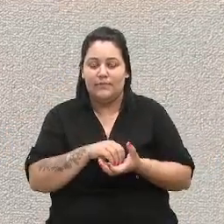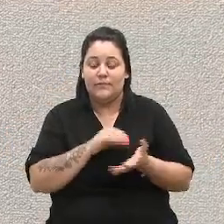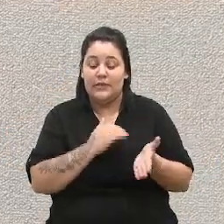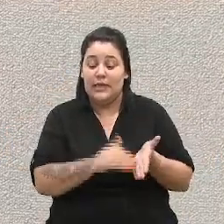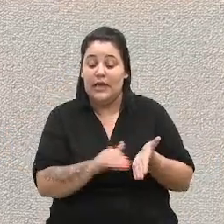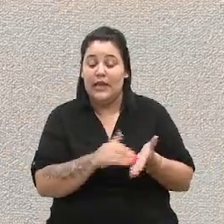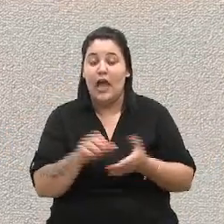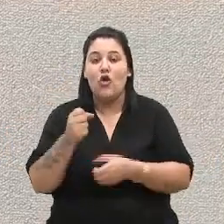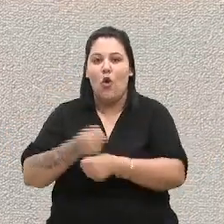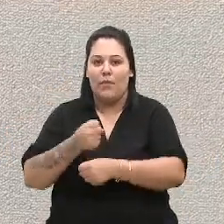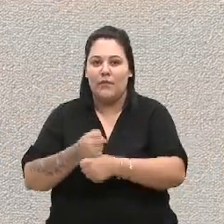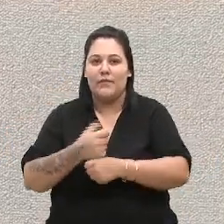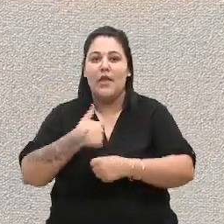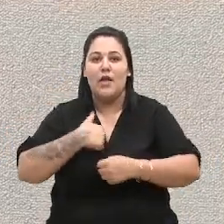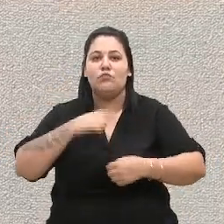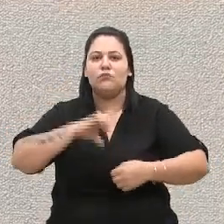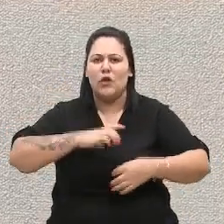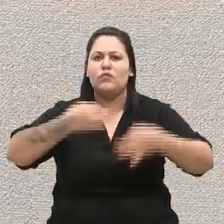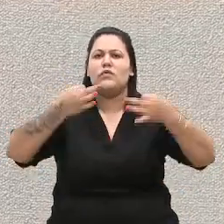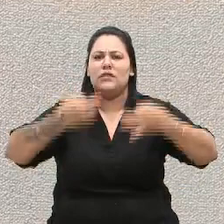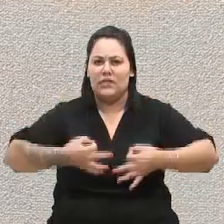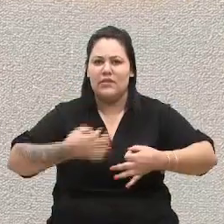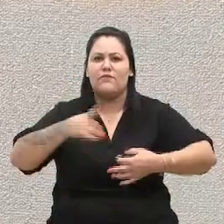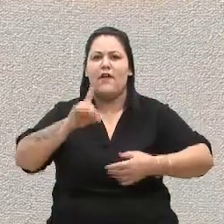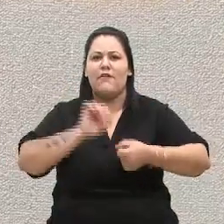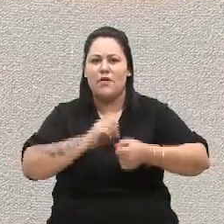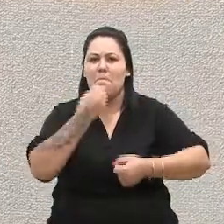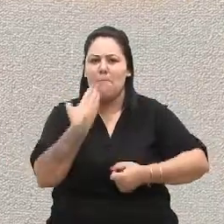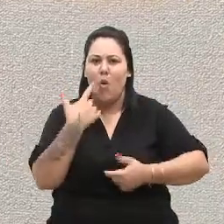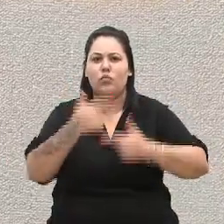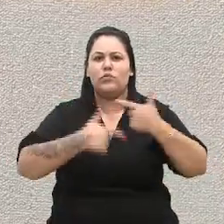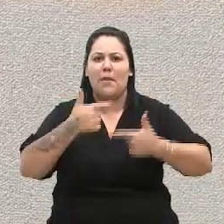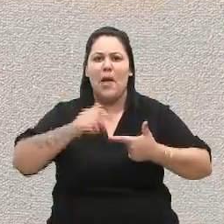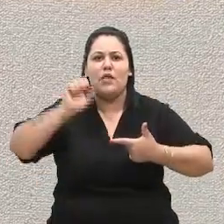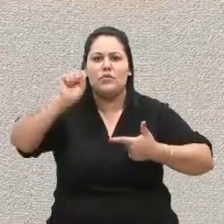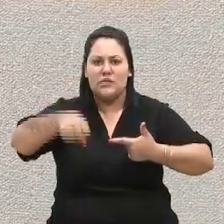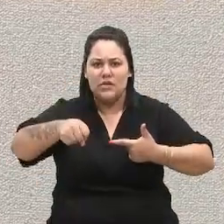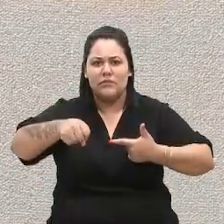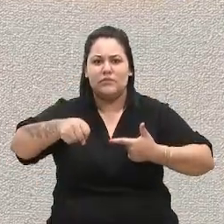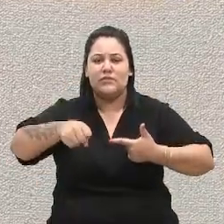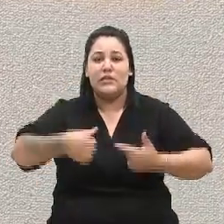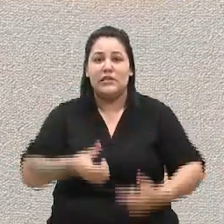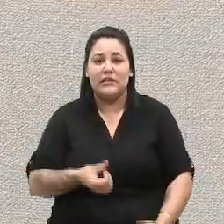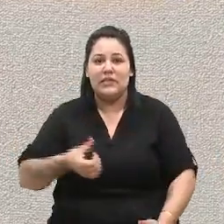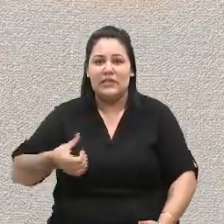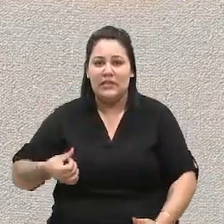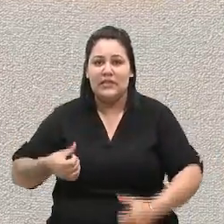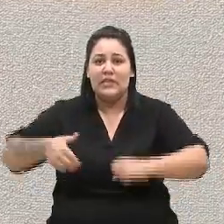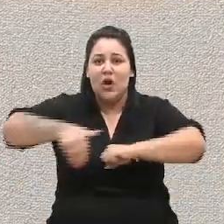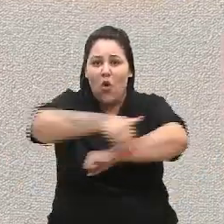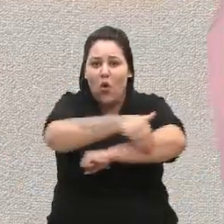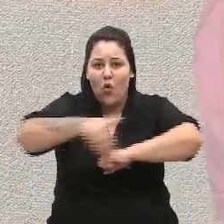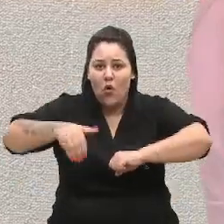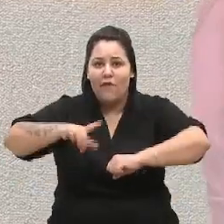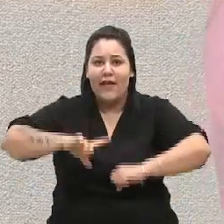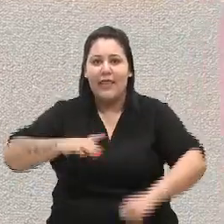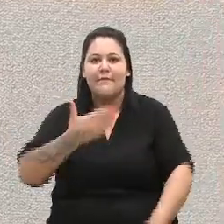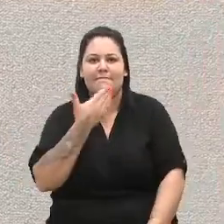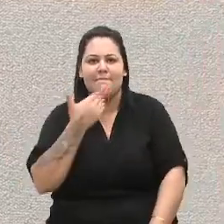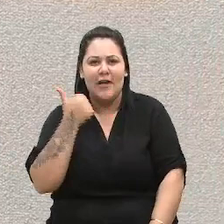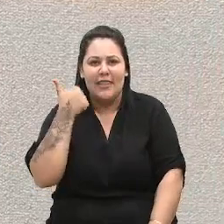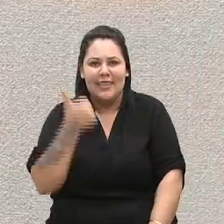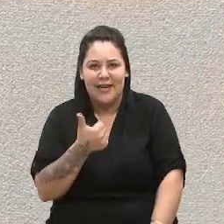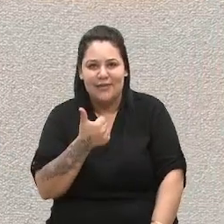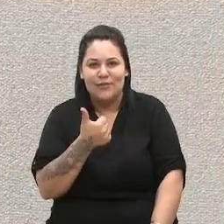tenho certeza que ele vai fazer um bom trabalho e 66 ruas serão beneficiadas e isso vai